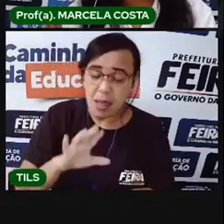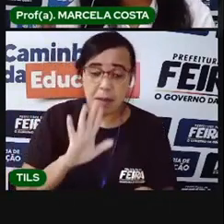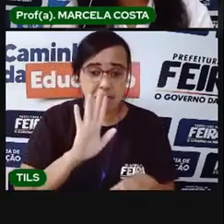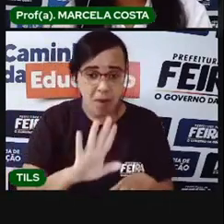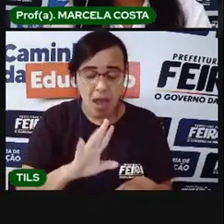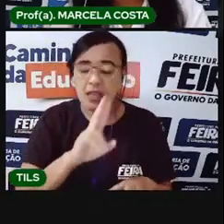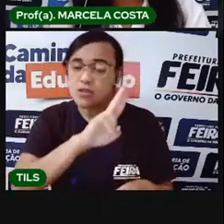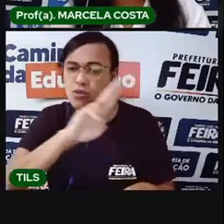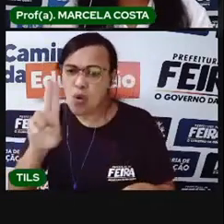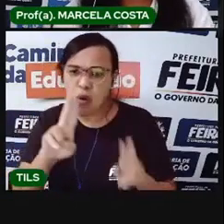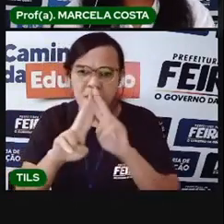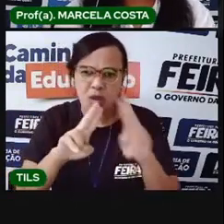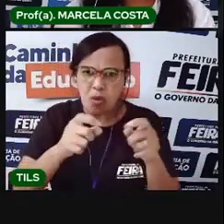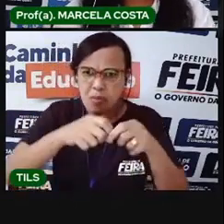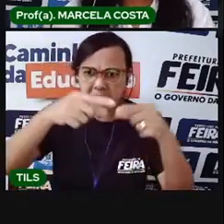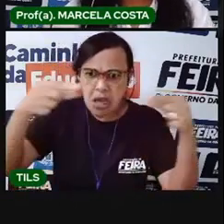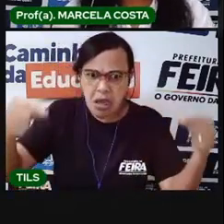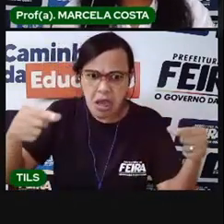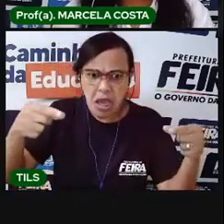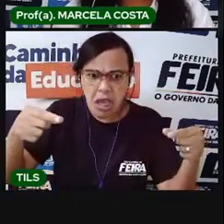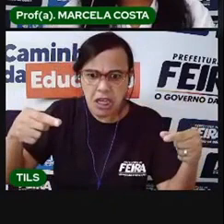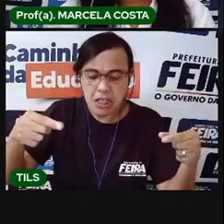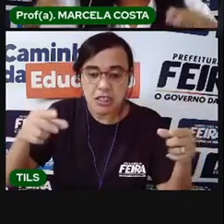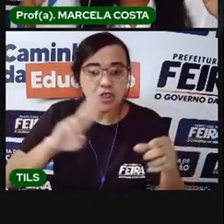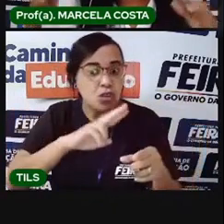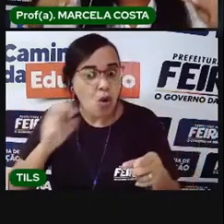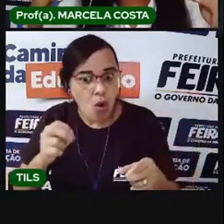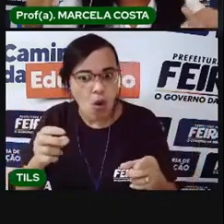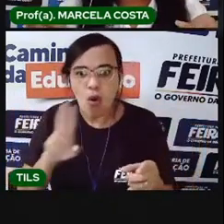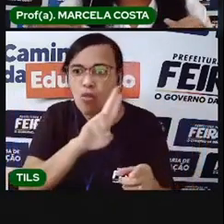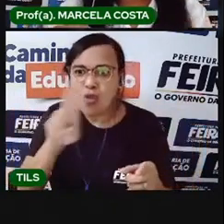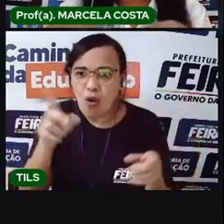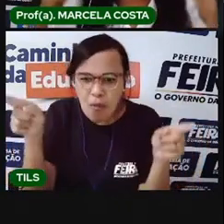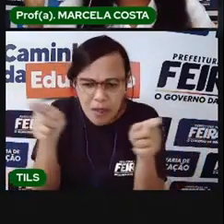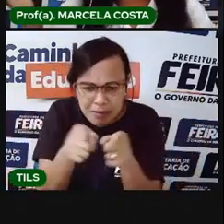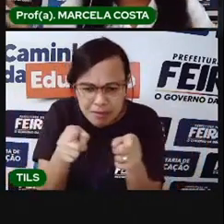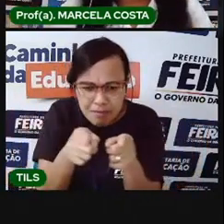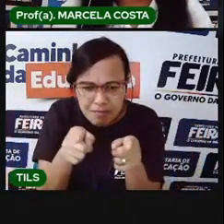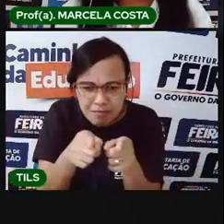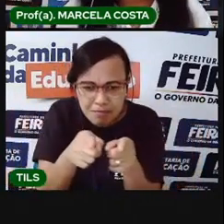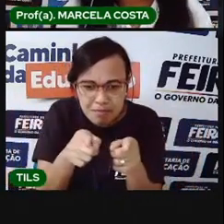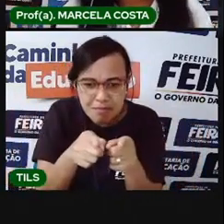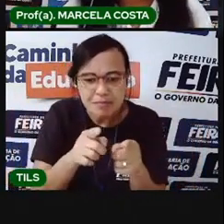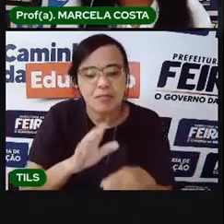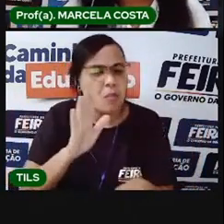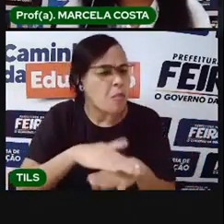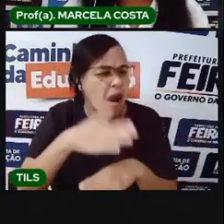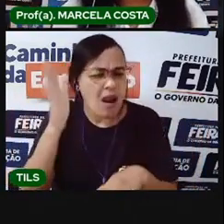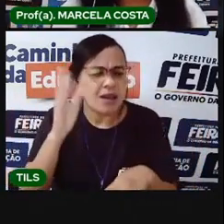têm um sobrenome menor e outros sobrenomes que têm, hoje, as pessoas que têm um sobrenome maior.